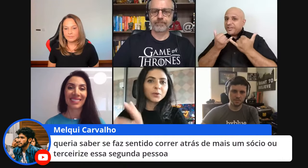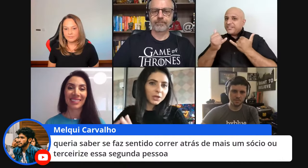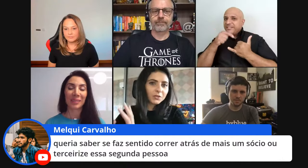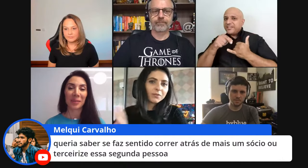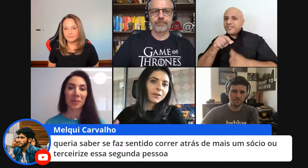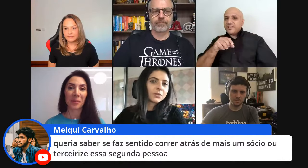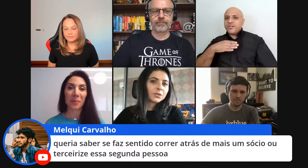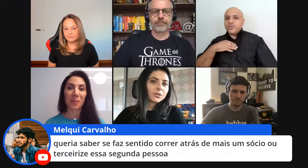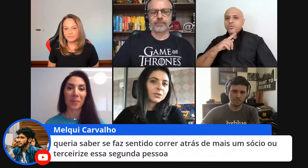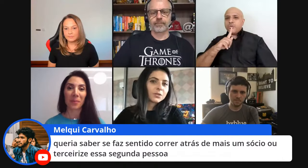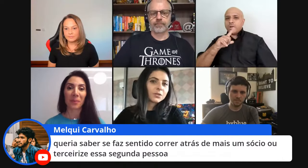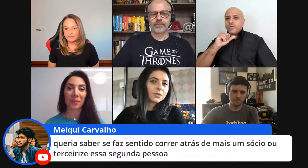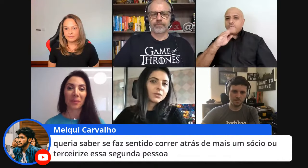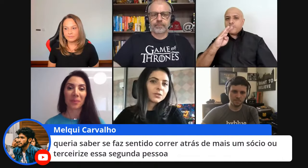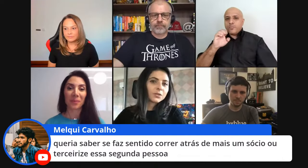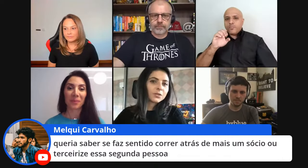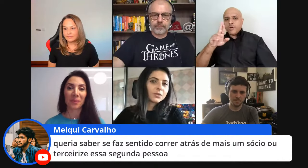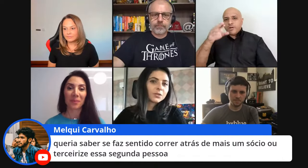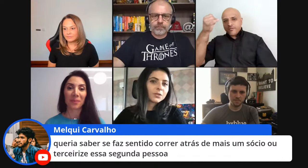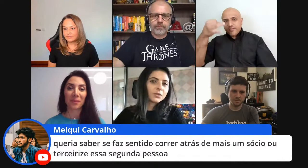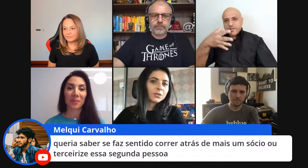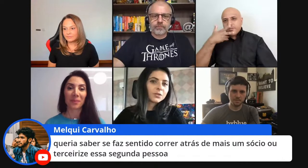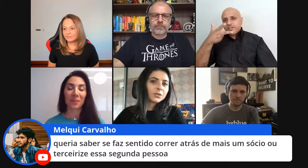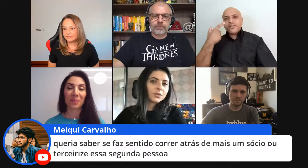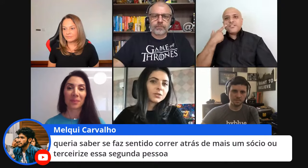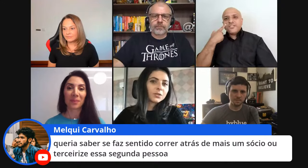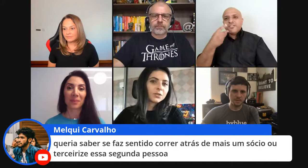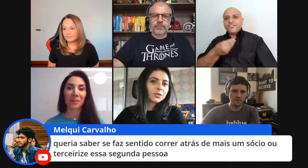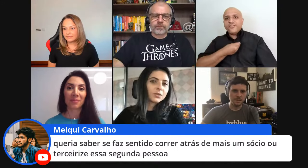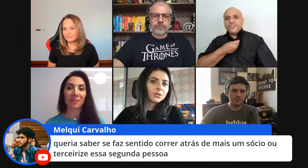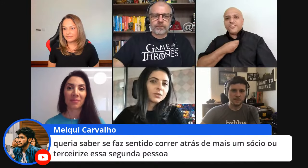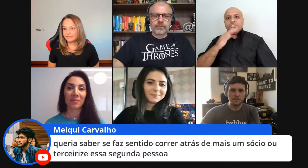falou porque a gente vivenciou isso na prática no início